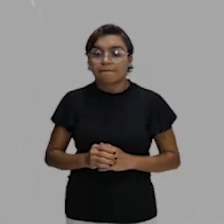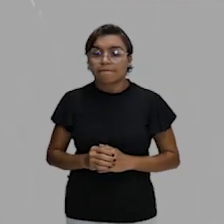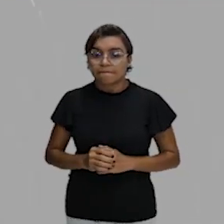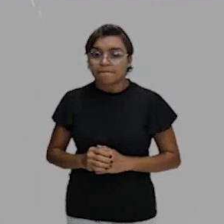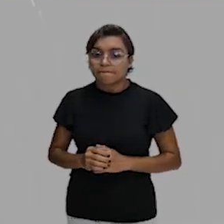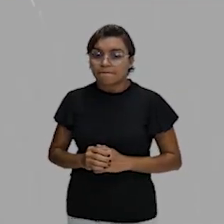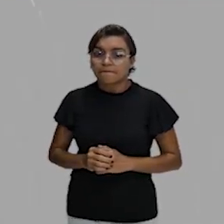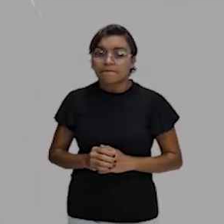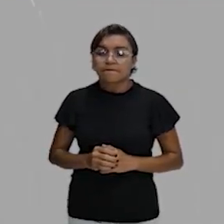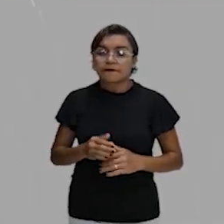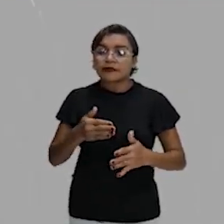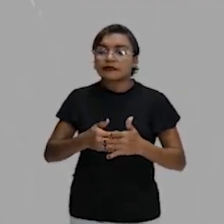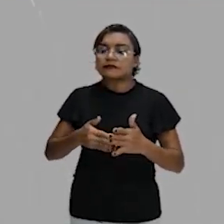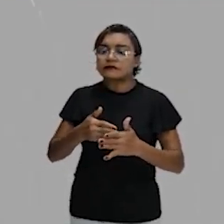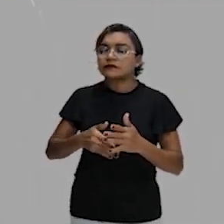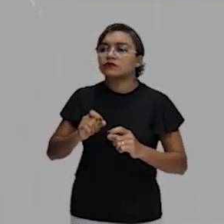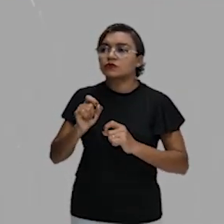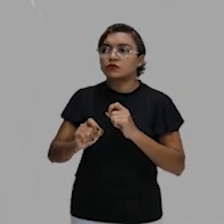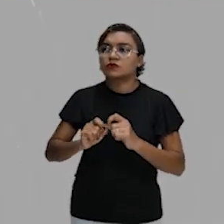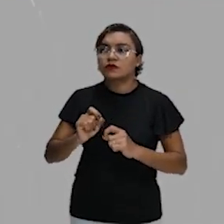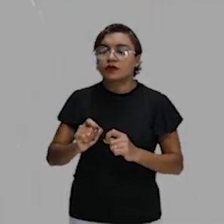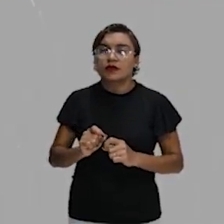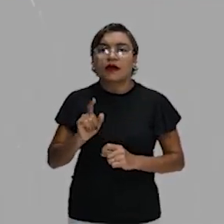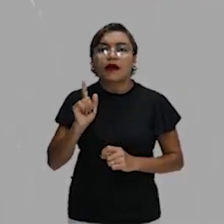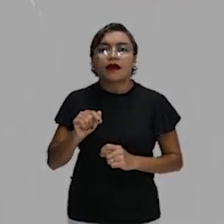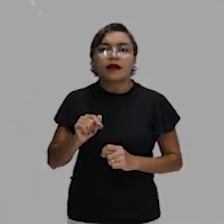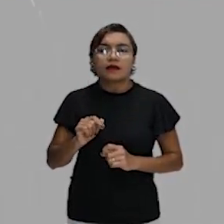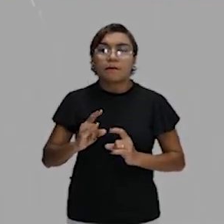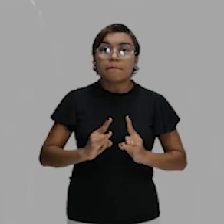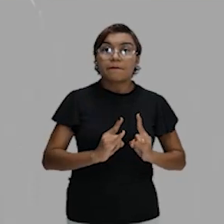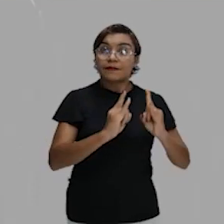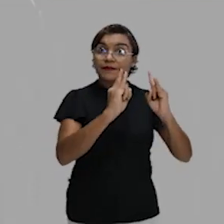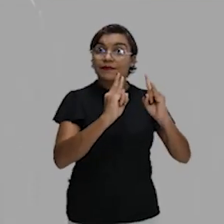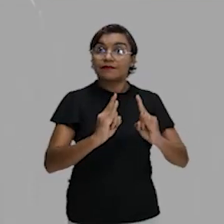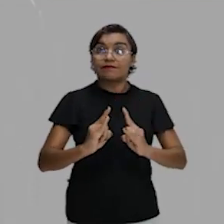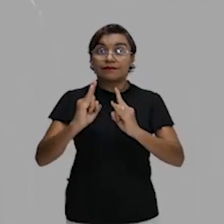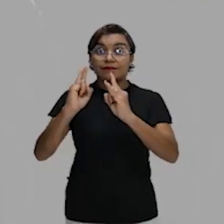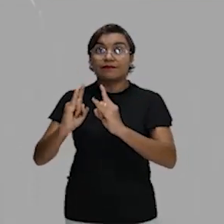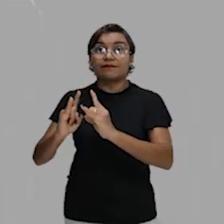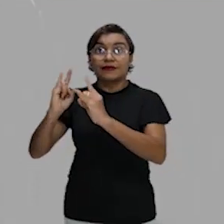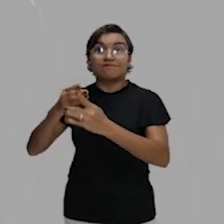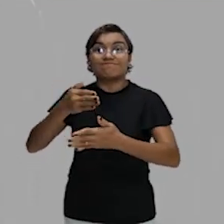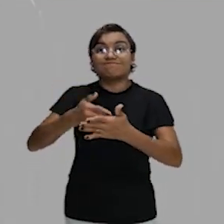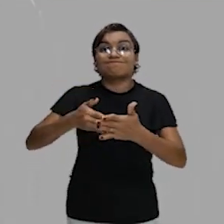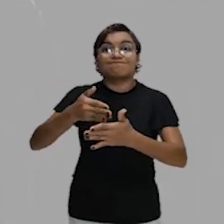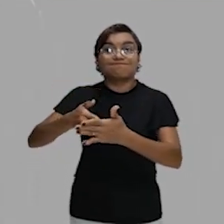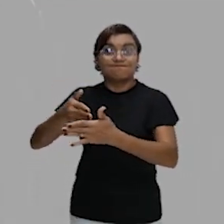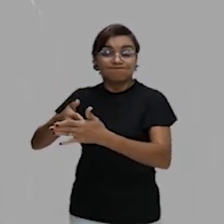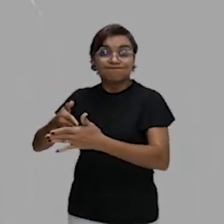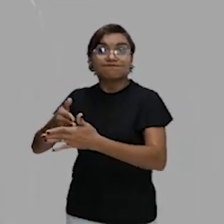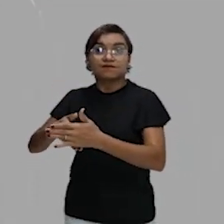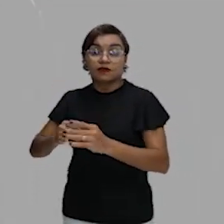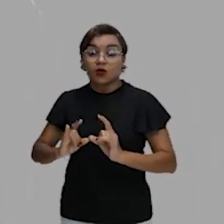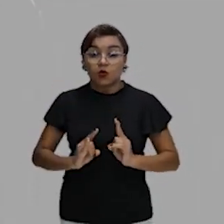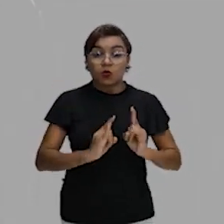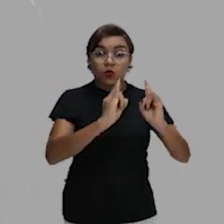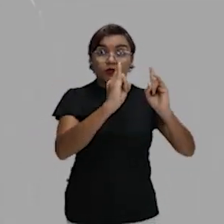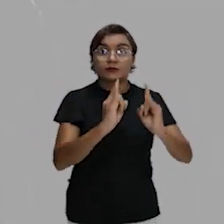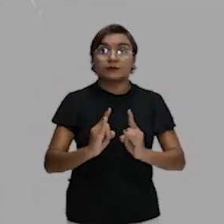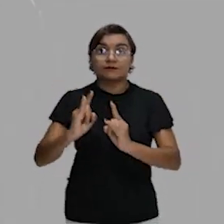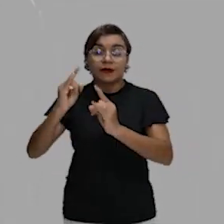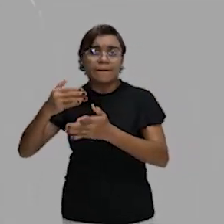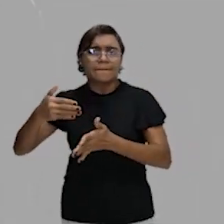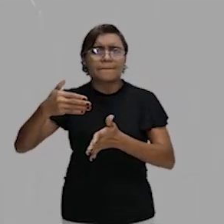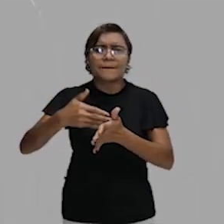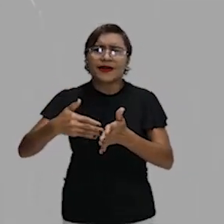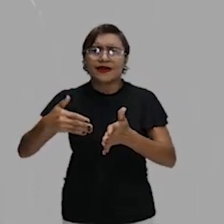impedimento antrópico, que seria o quê? Prédios. Impedimento artificial, ou seja, os prédios, eles